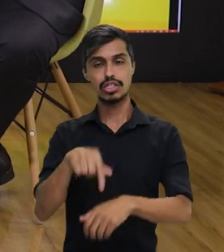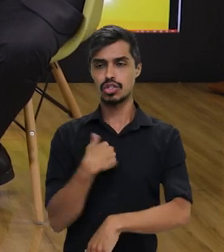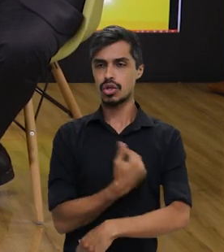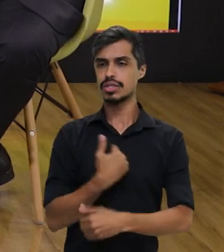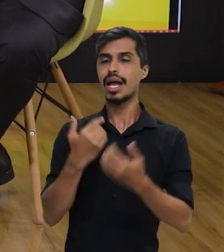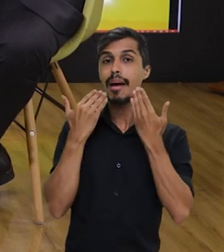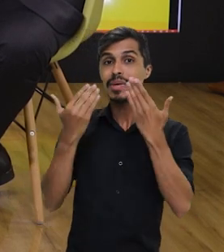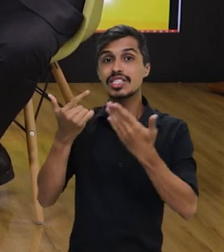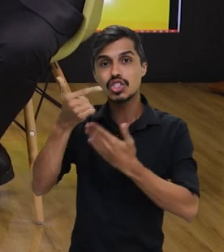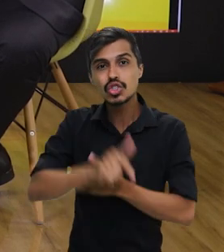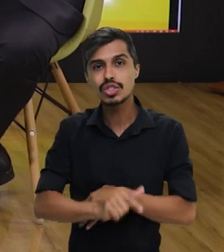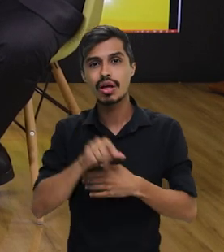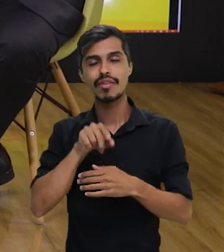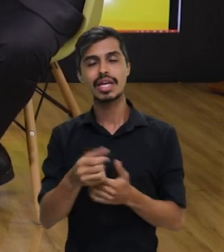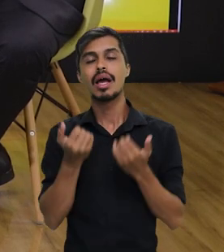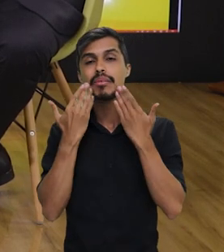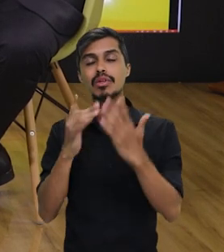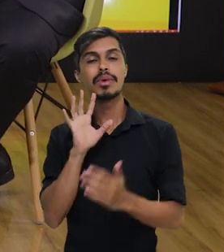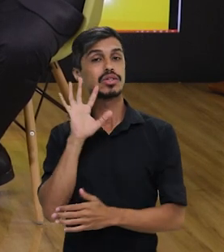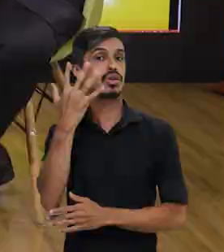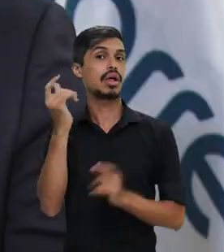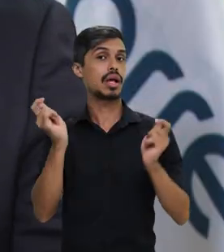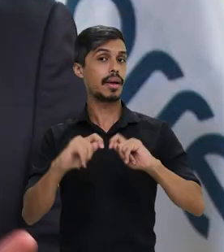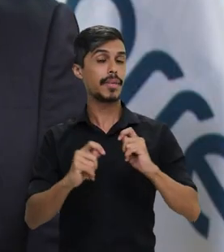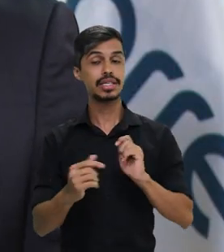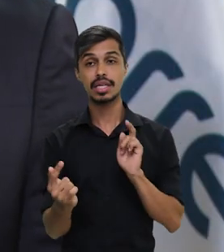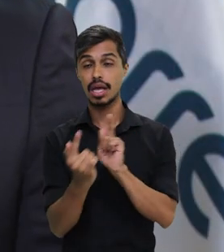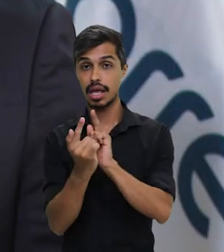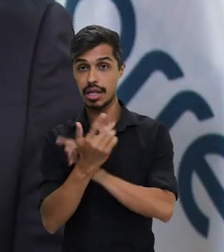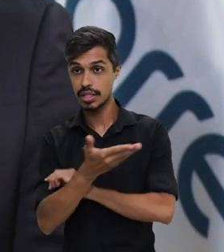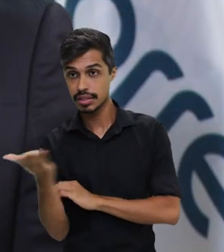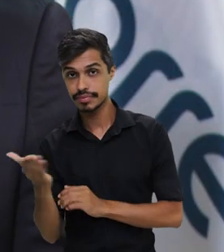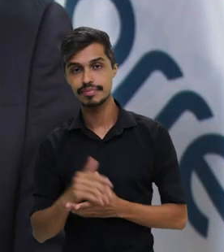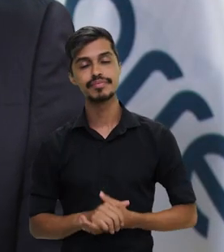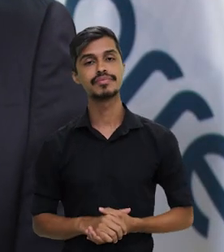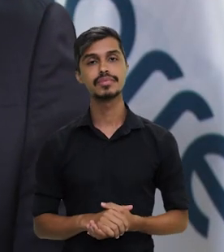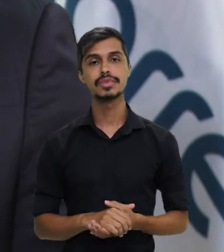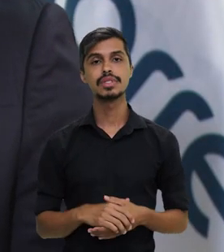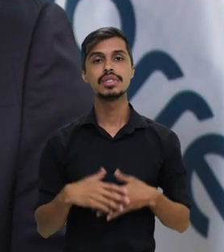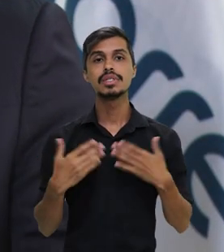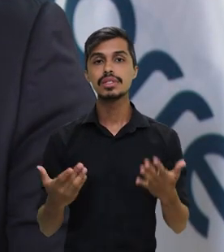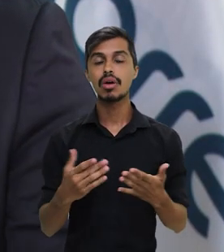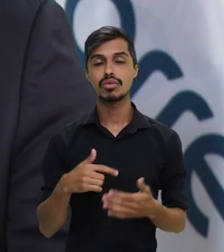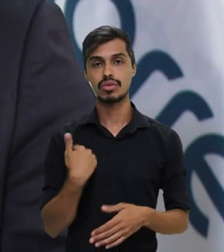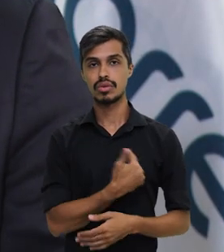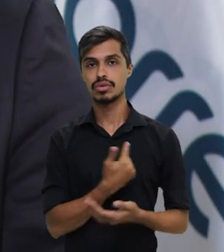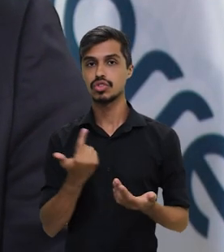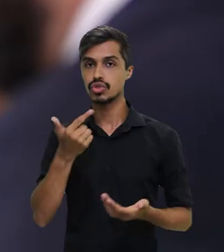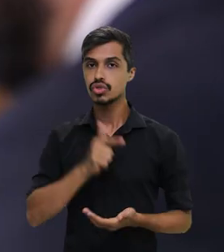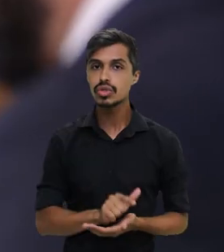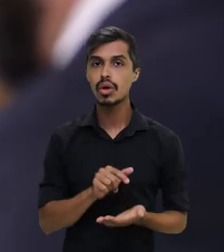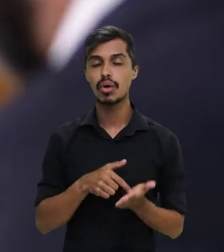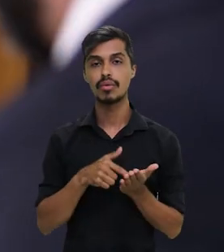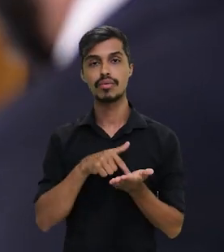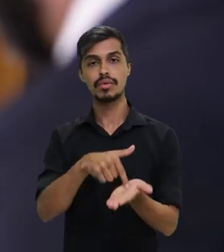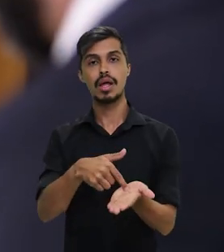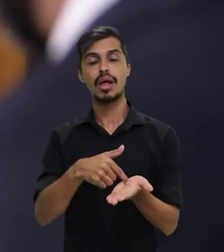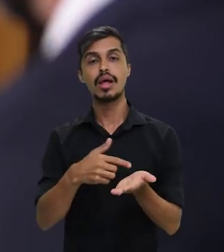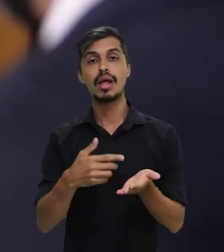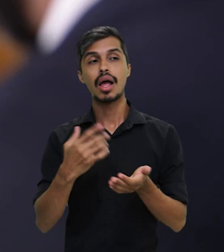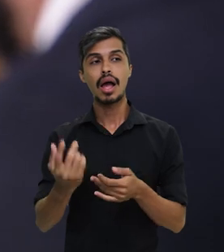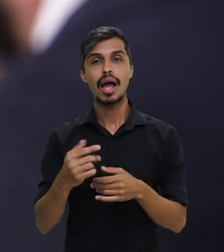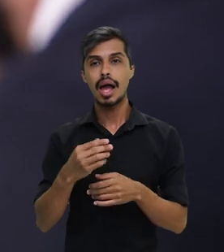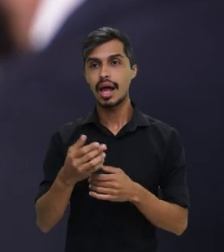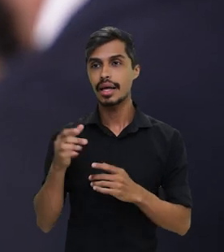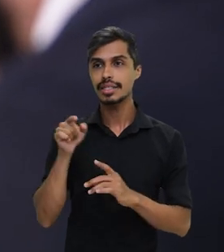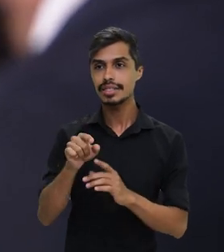para que a gente se reapresente para eles e apresente uma solução que atenda aos interesses deles. Então, estamos colocando de volta a empresa